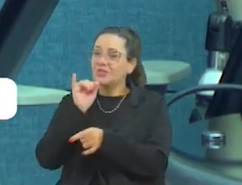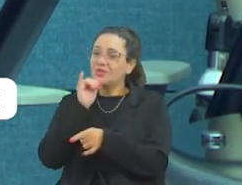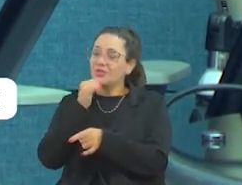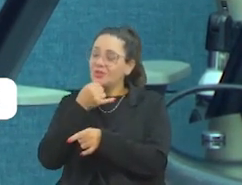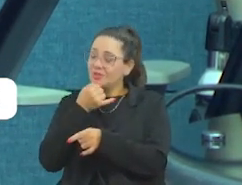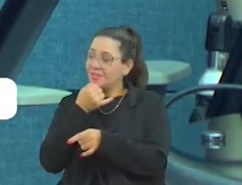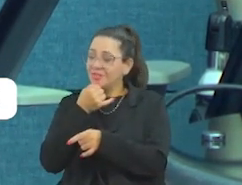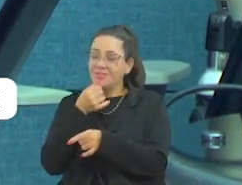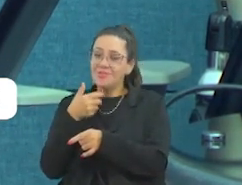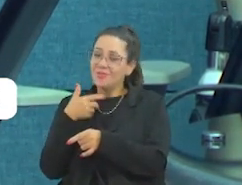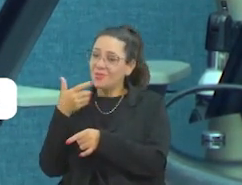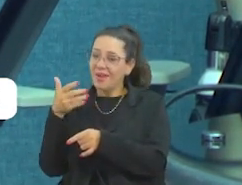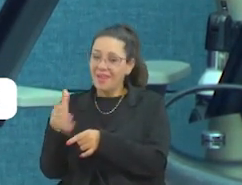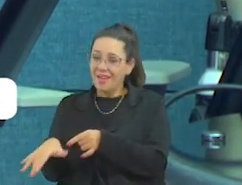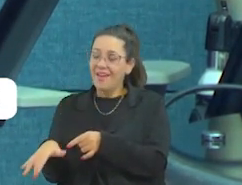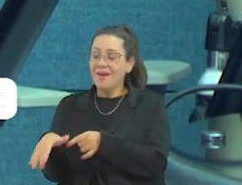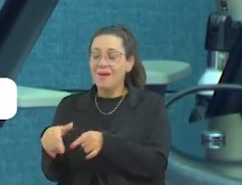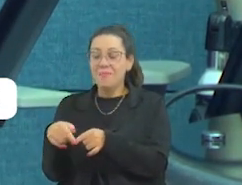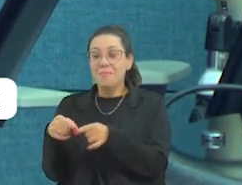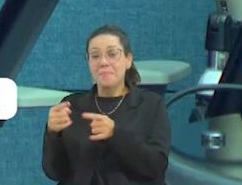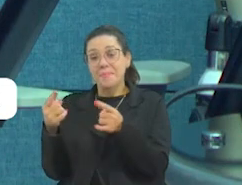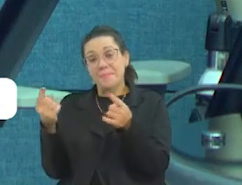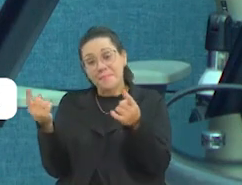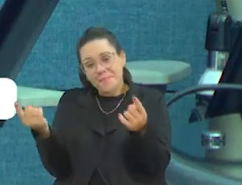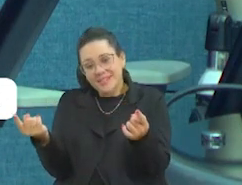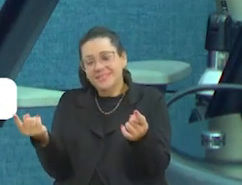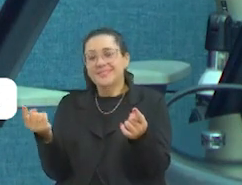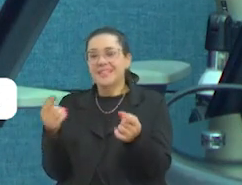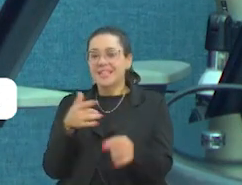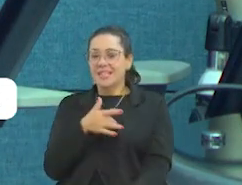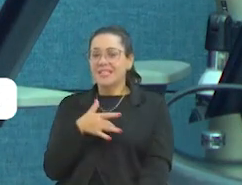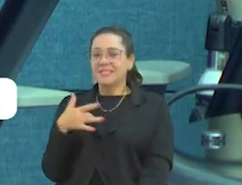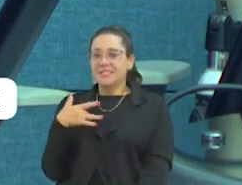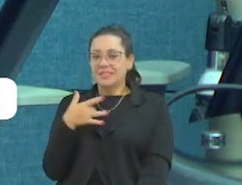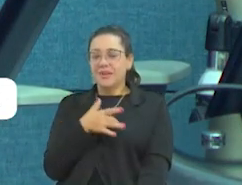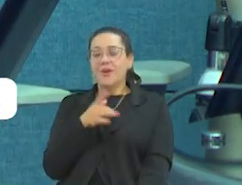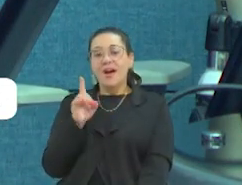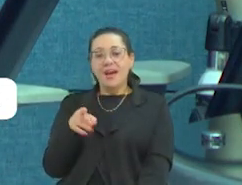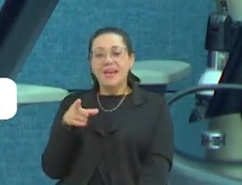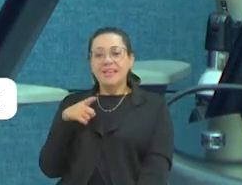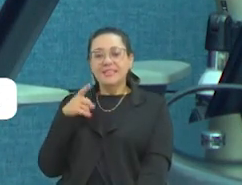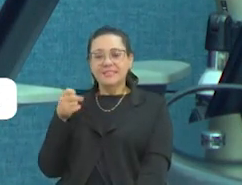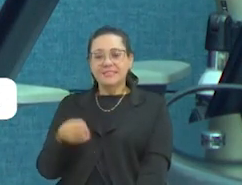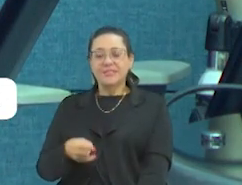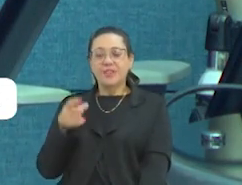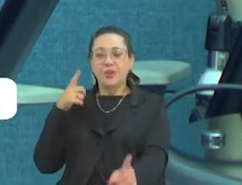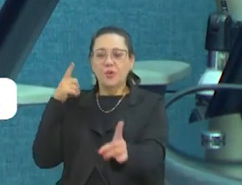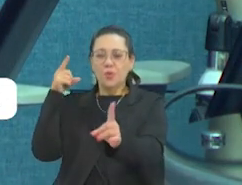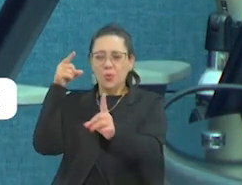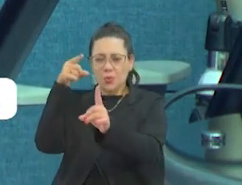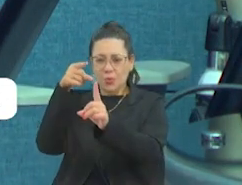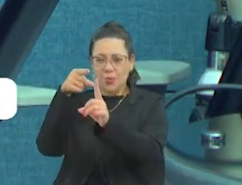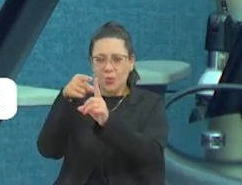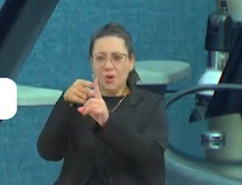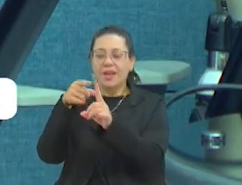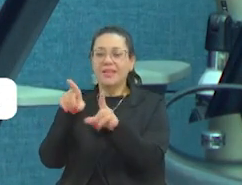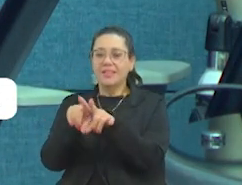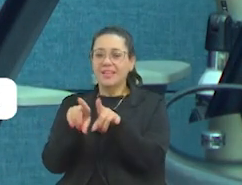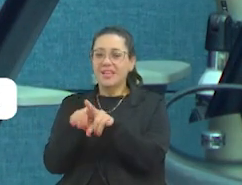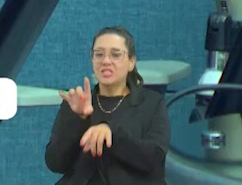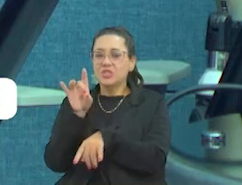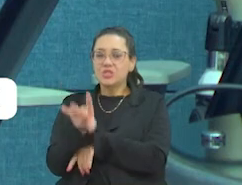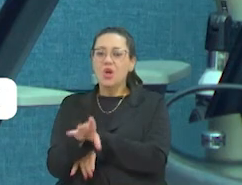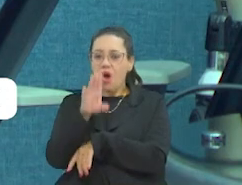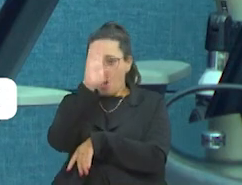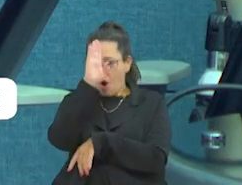jeito que você não gostaria que terminasse. Mas a saúde é um foco, sim, do meu trabalho, vai continuar sendo. Não somente em